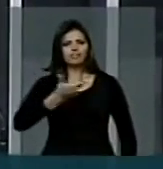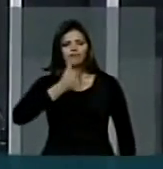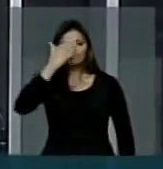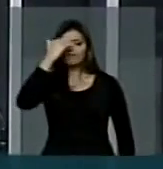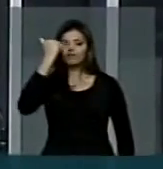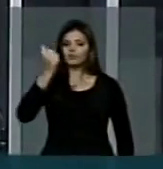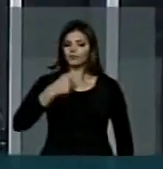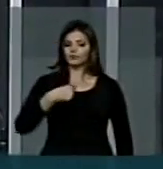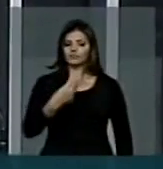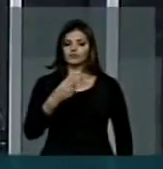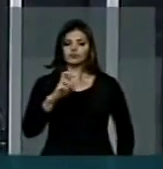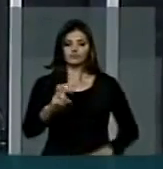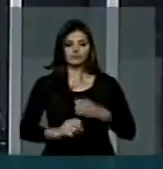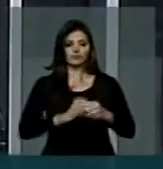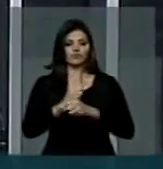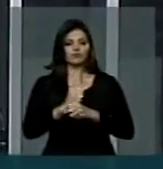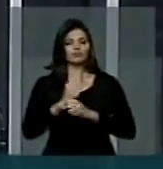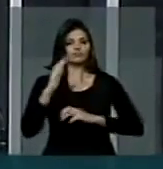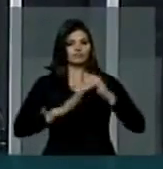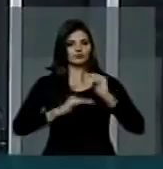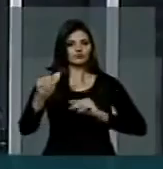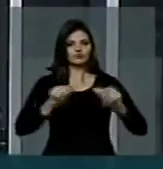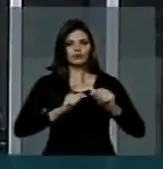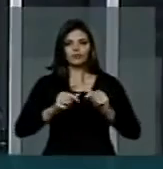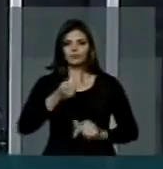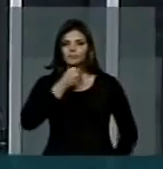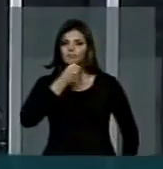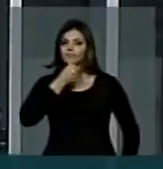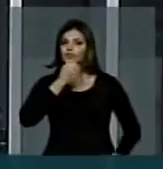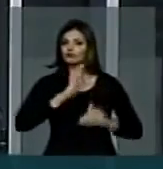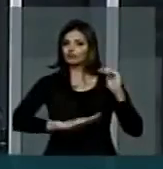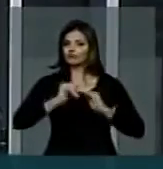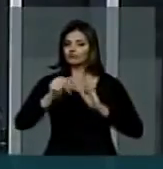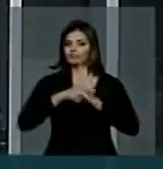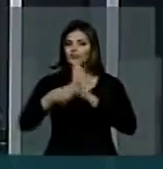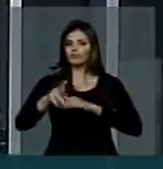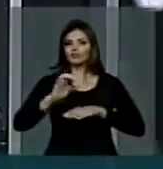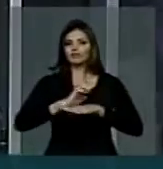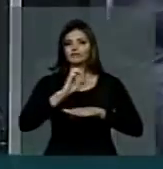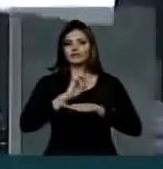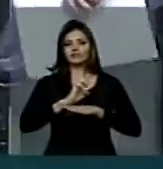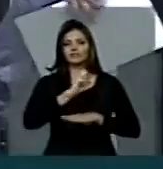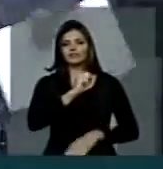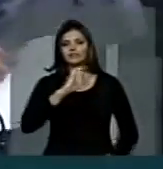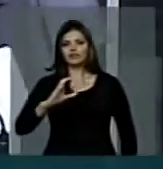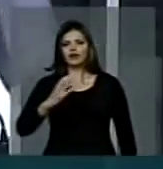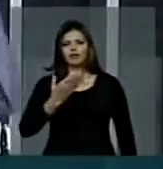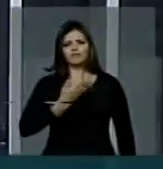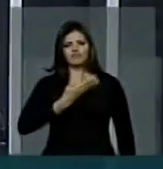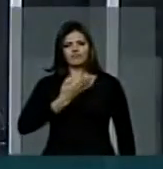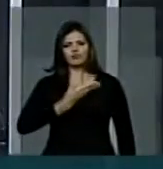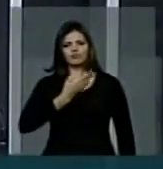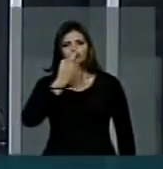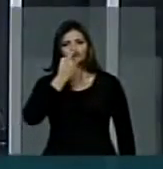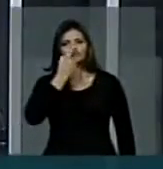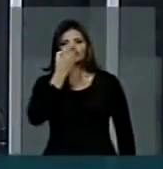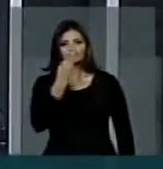35 anos de trabalho prestado à mídia catarinense. Era meu amigo pessoal, uma grande figura,